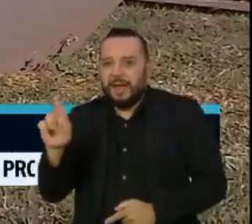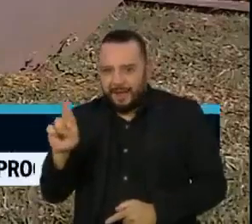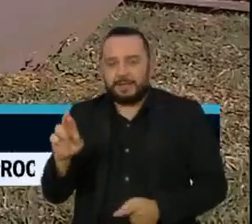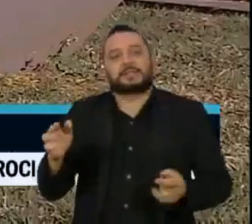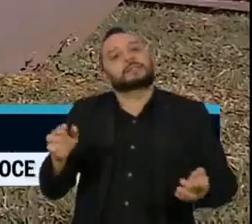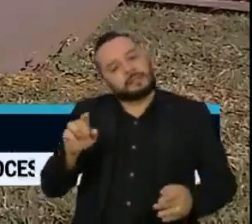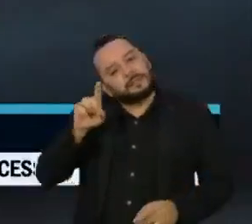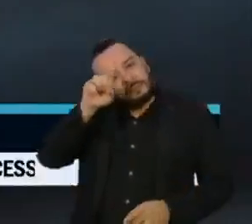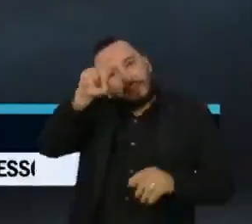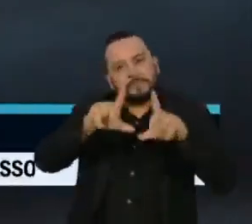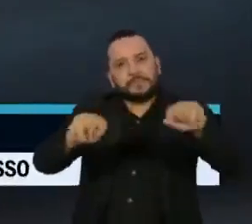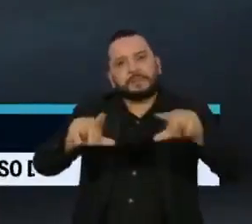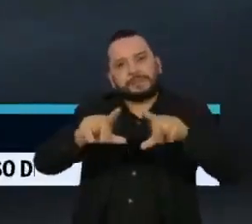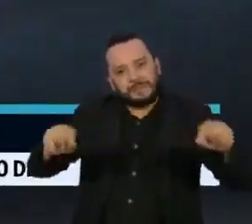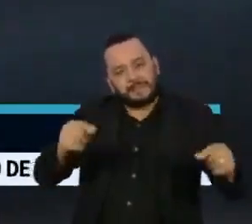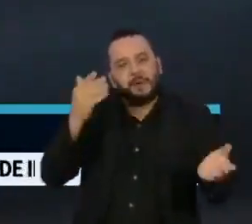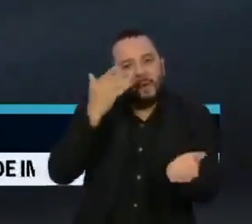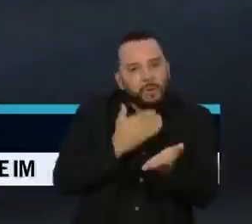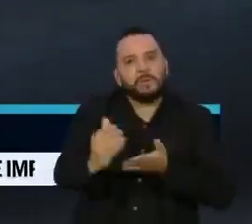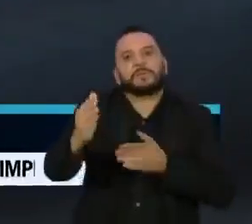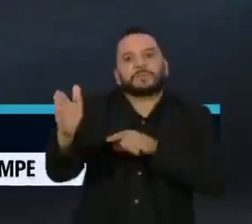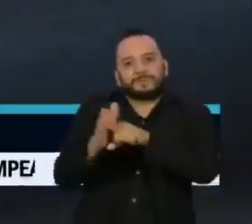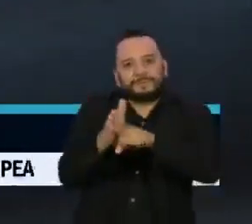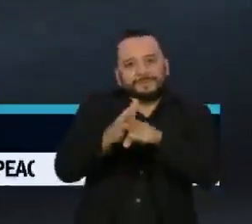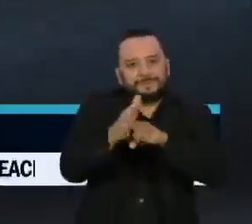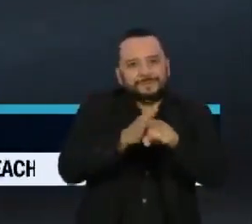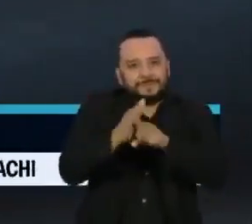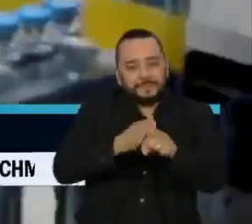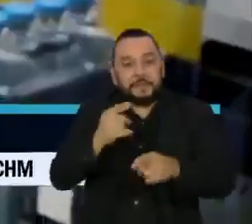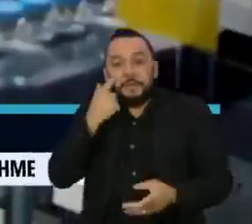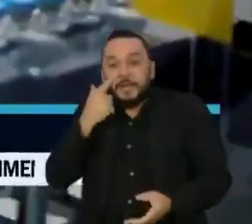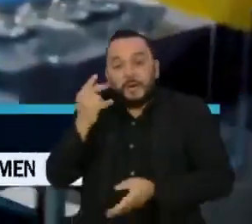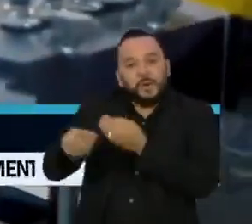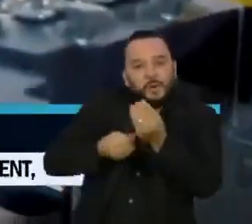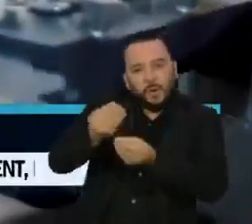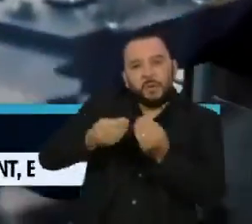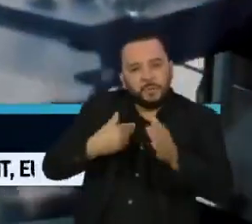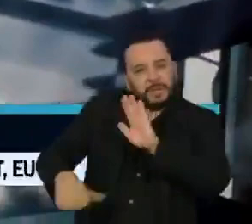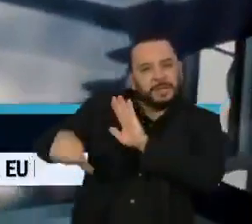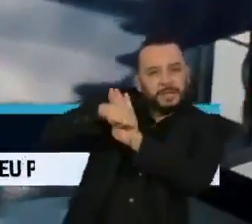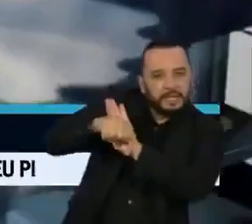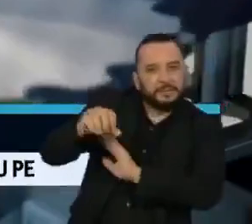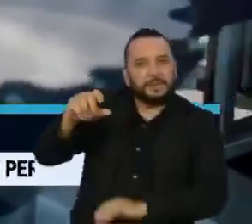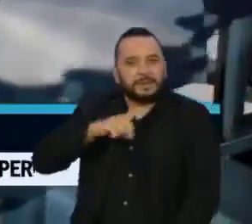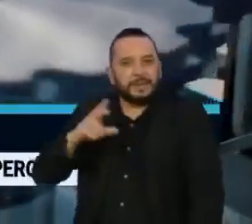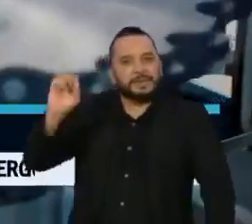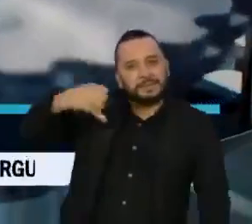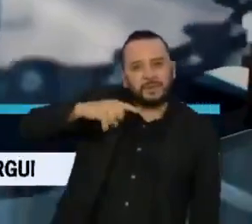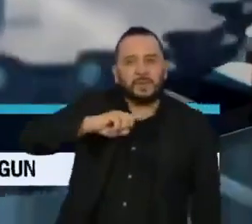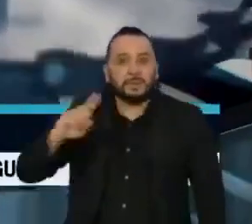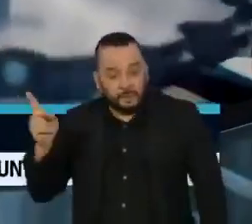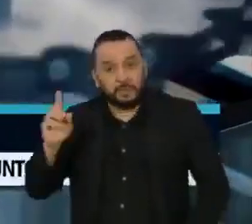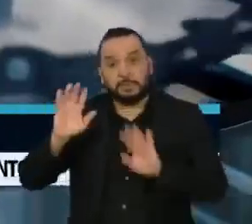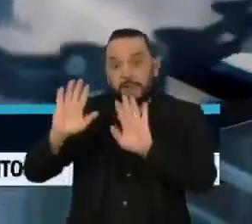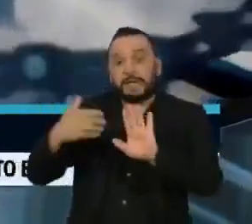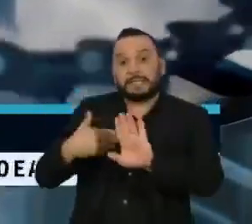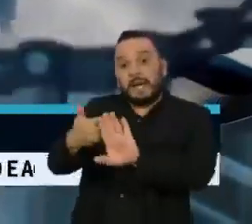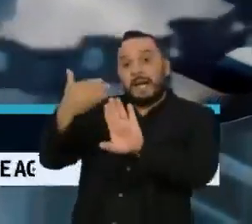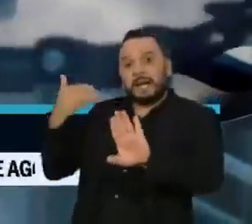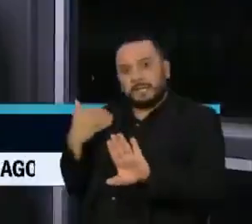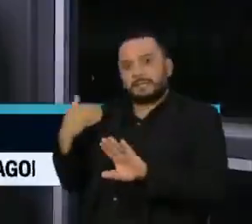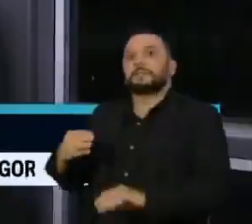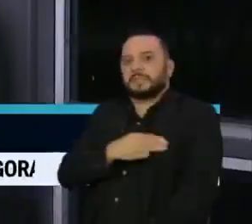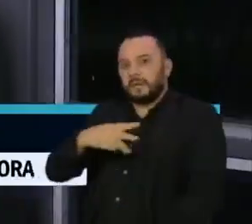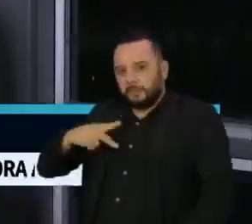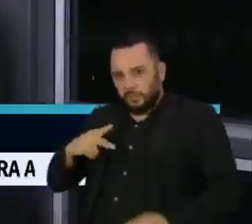no Distrito Federal abriram uma investigação para apurar possíveis irregularidades. O caso já era analisado pelo Ministério